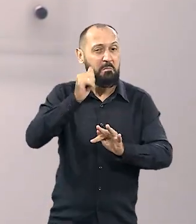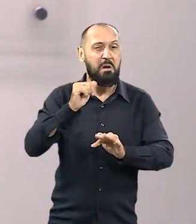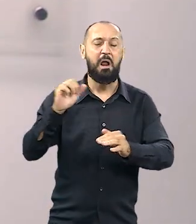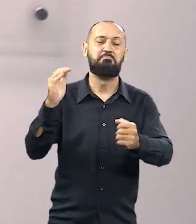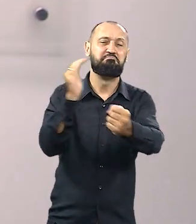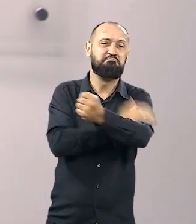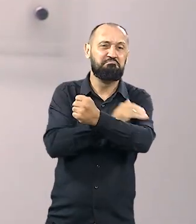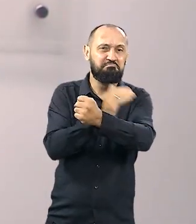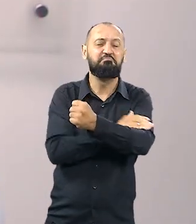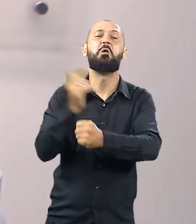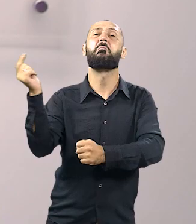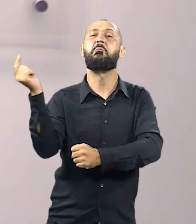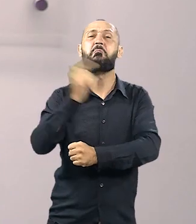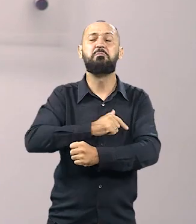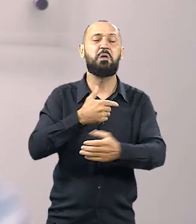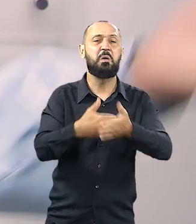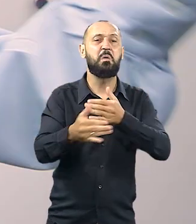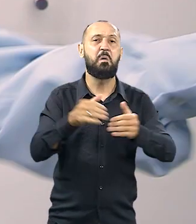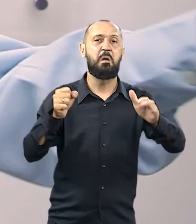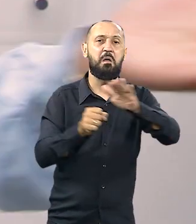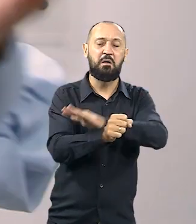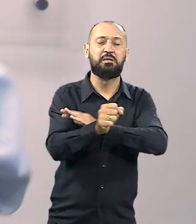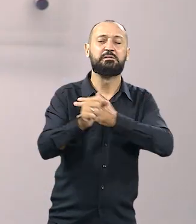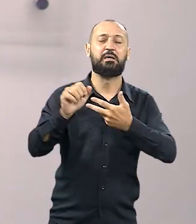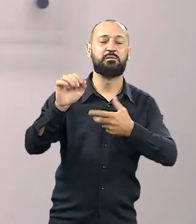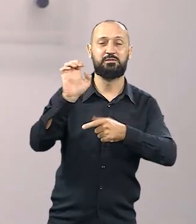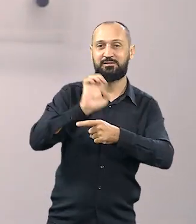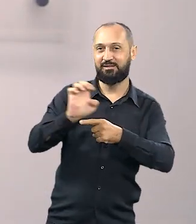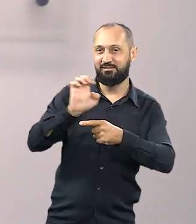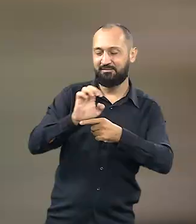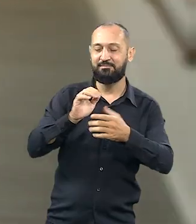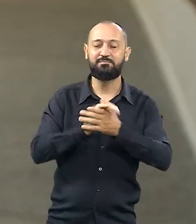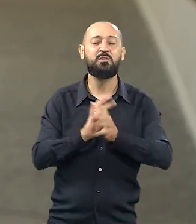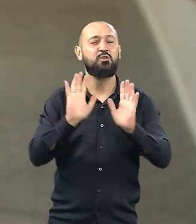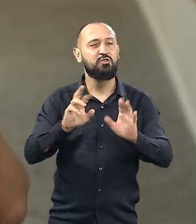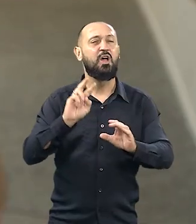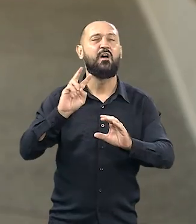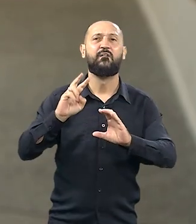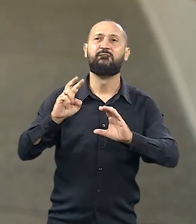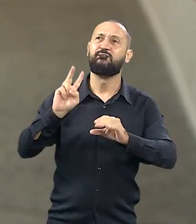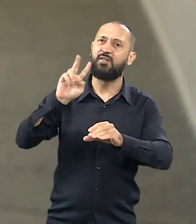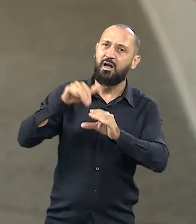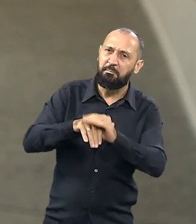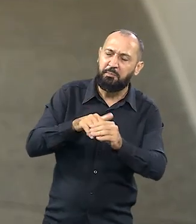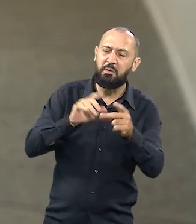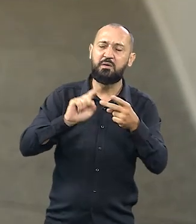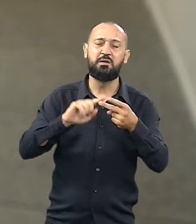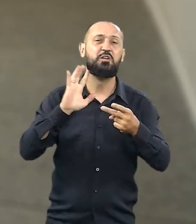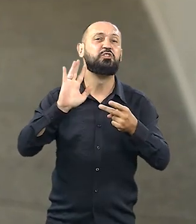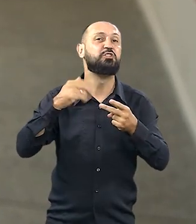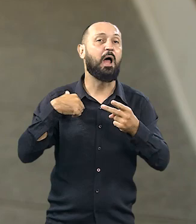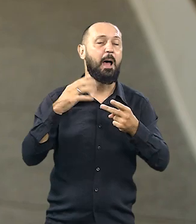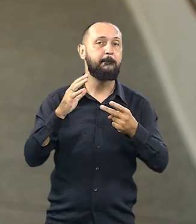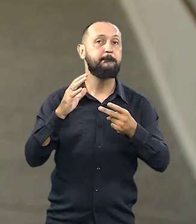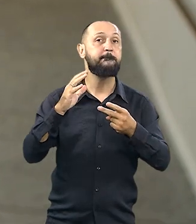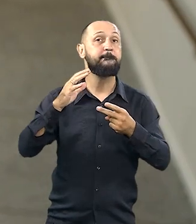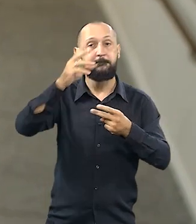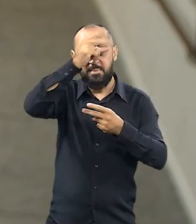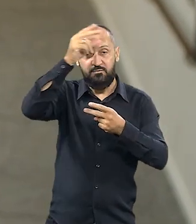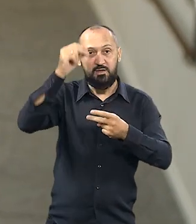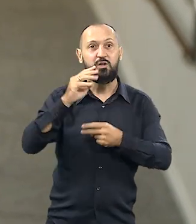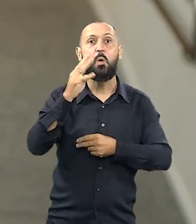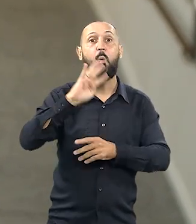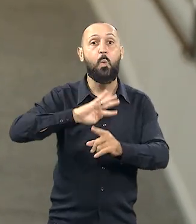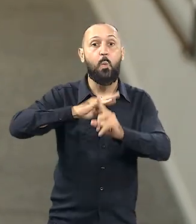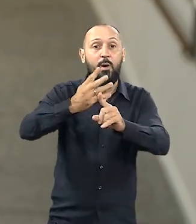periferia, uma mulher guerreira, também pode chegar ao parlamento estadual. Fui vereadora, fui prefeita, hoje estou no meu quarto mandato de